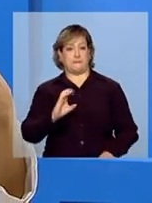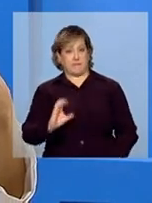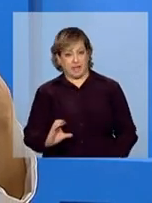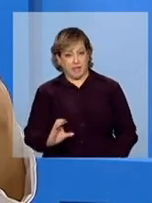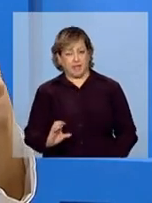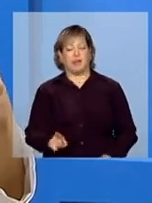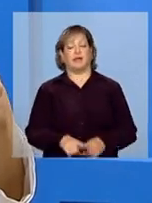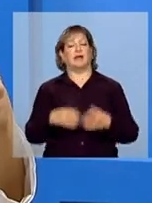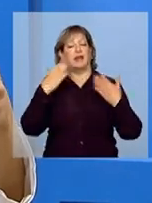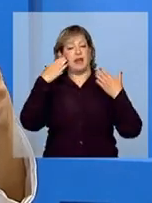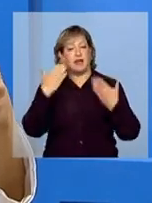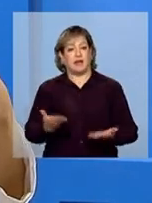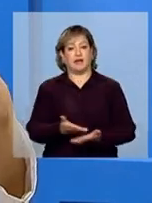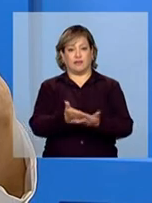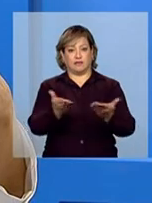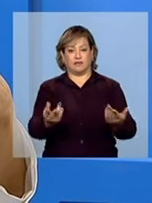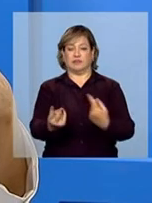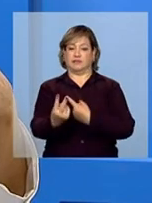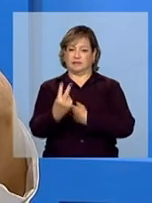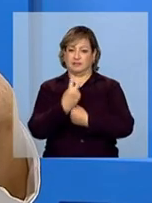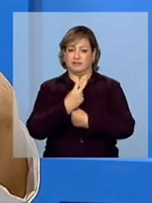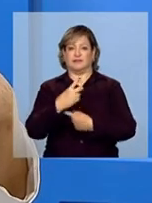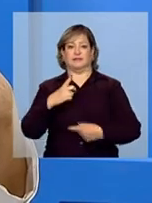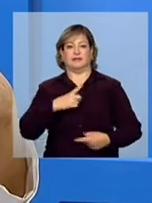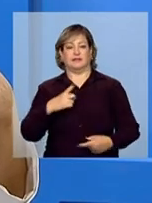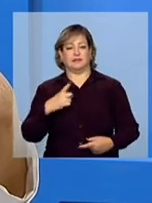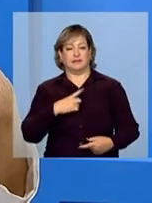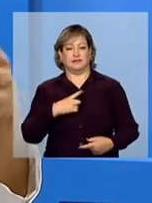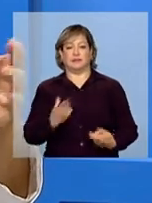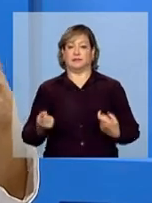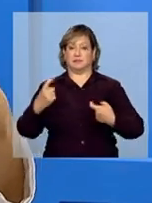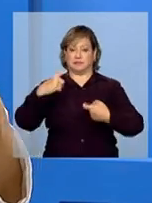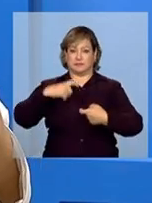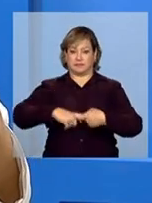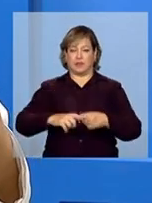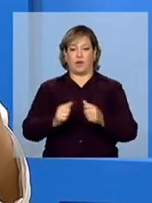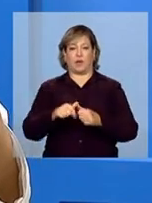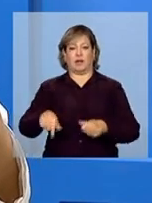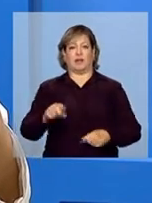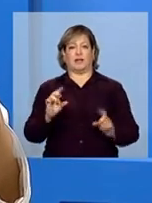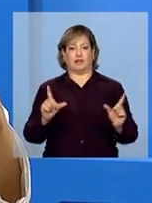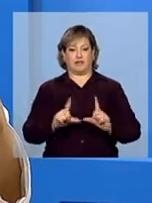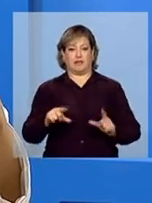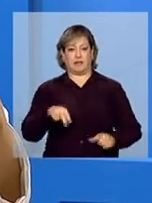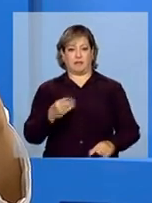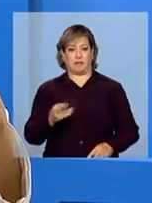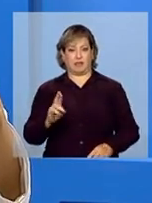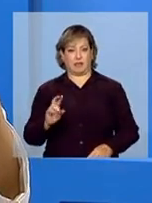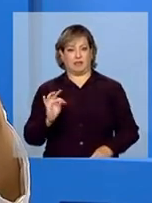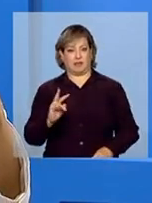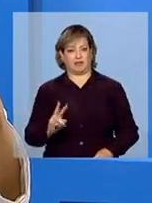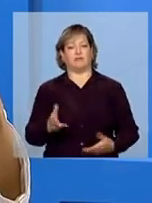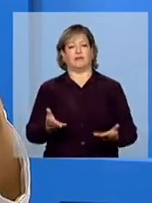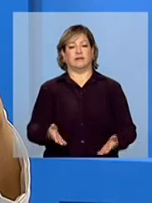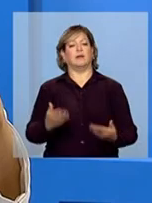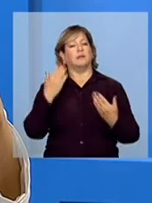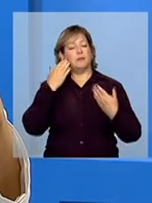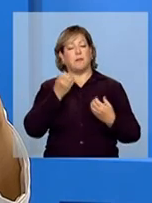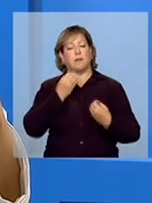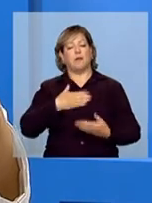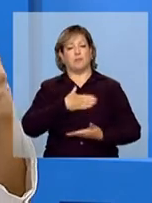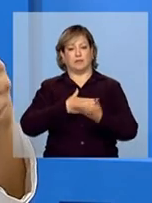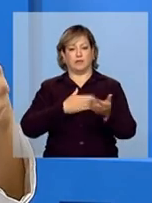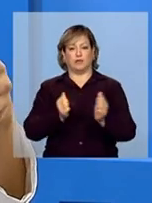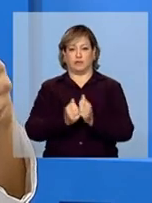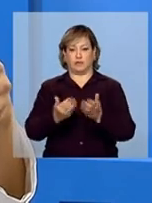agradecem a sua audiência e a parceria com a TV NBR. É sempre muito bom estar com